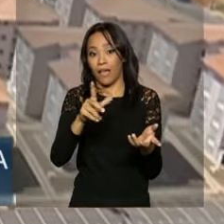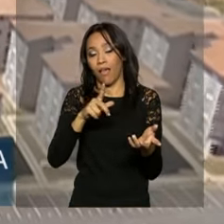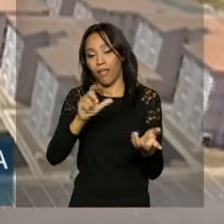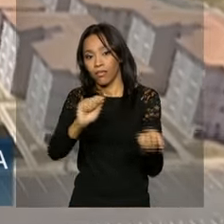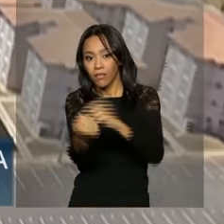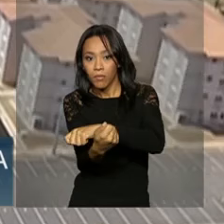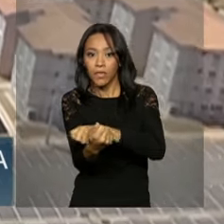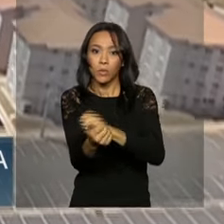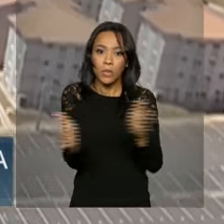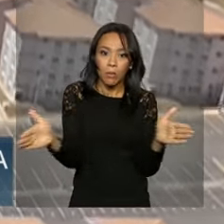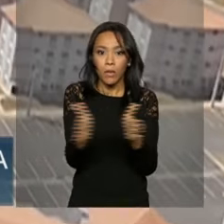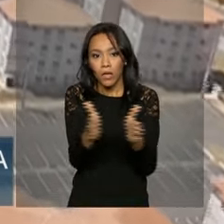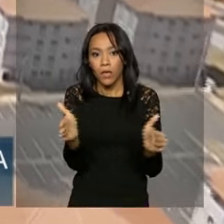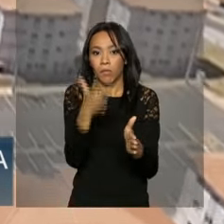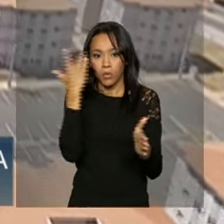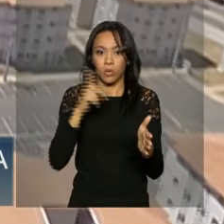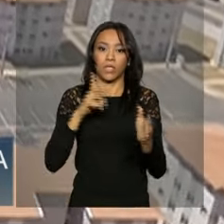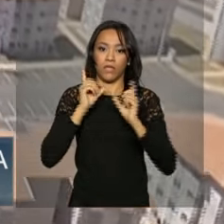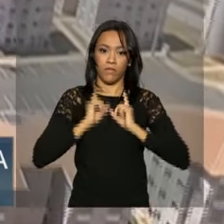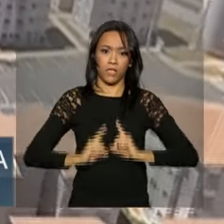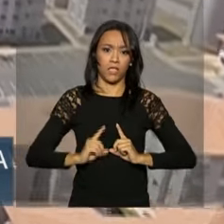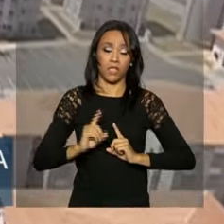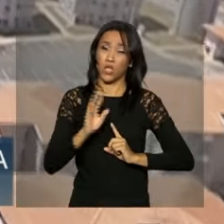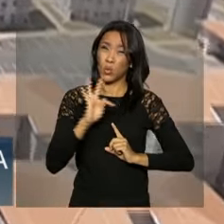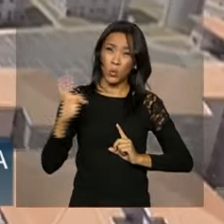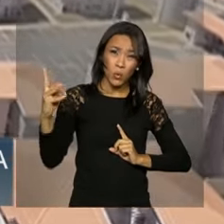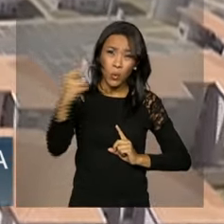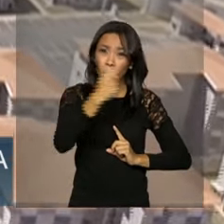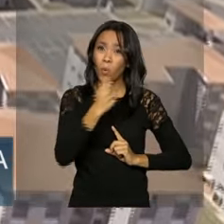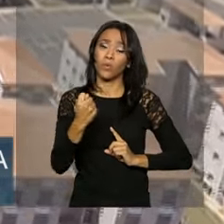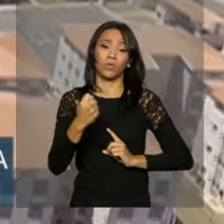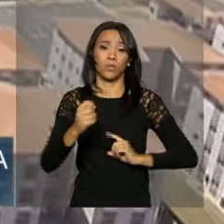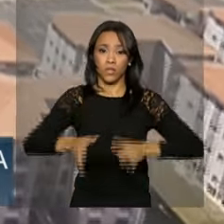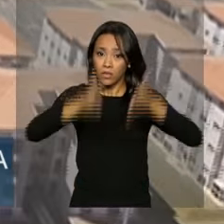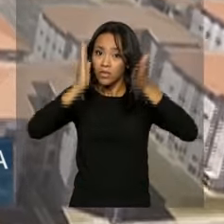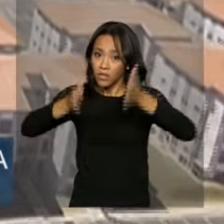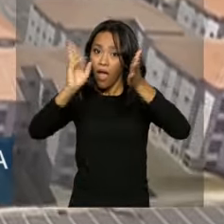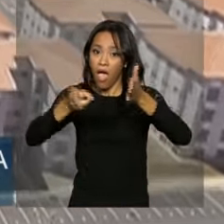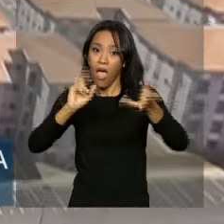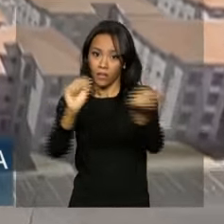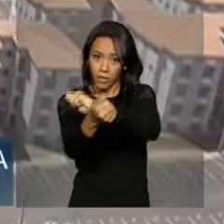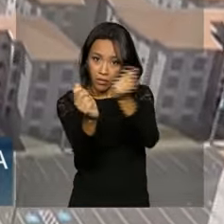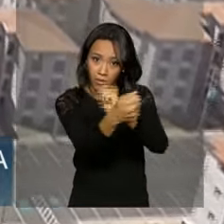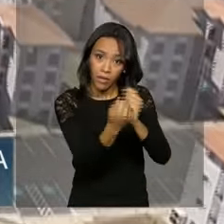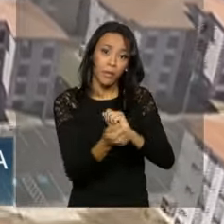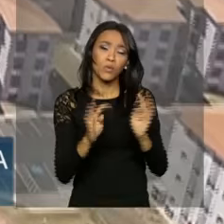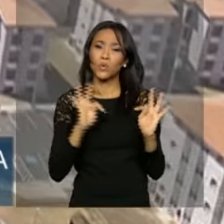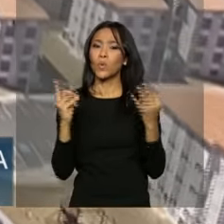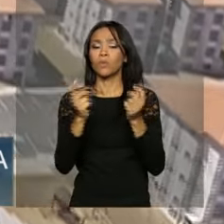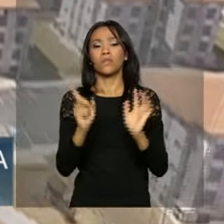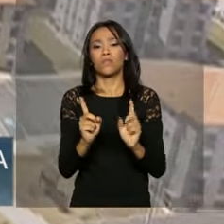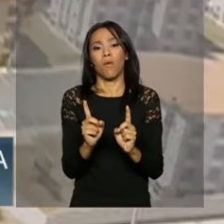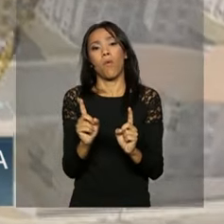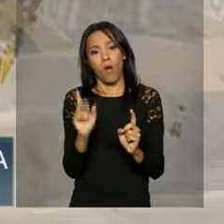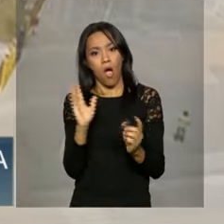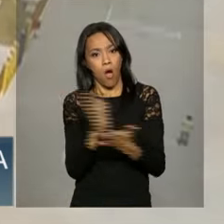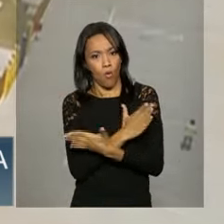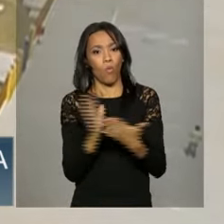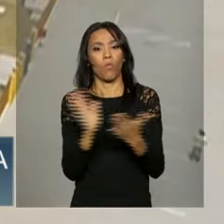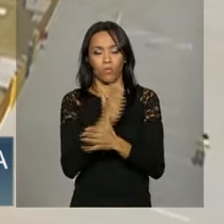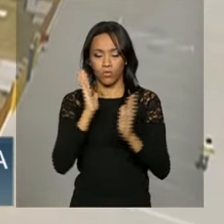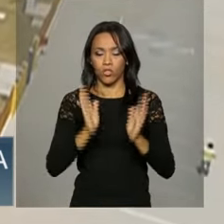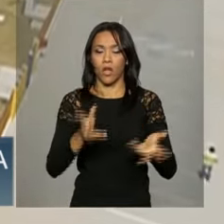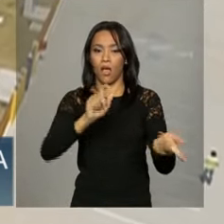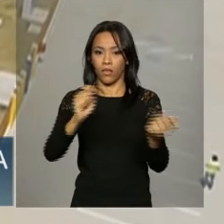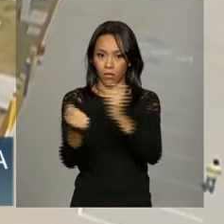pessoas com deficiência. Nem todos os apartamentos são adaptados a pessoas com deficiência. Portanto, os que são adaptados são